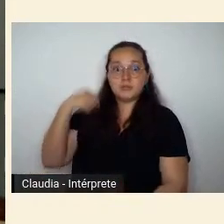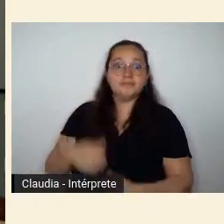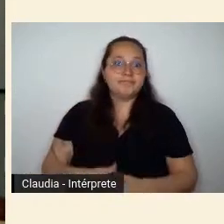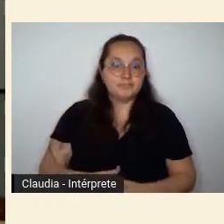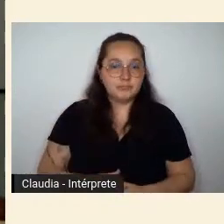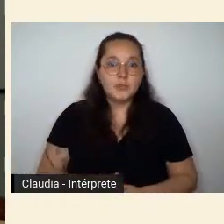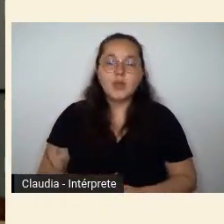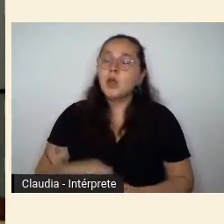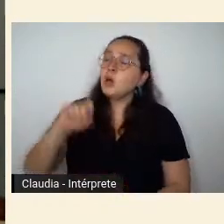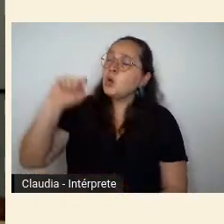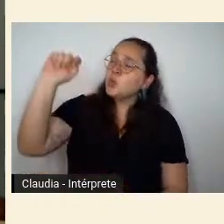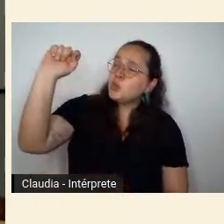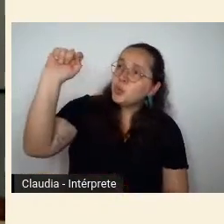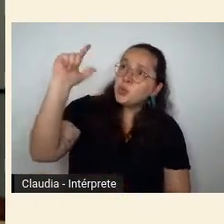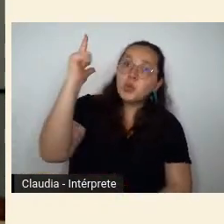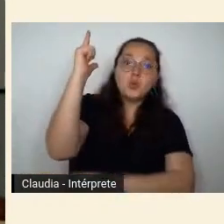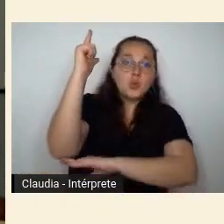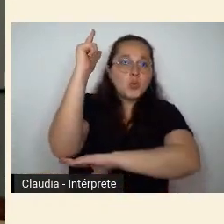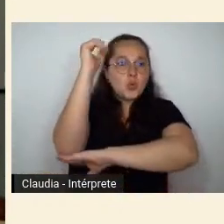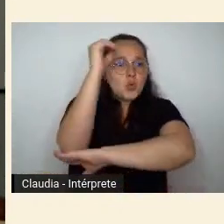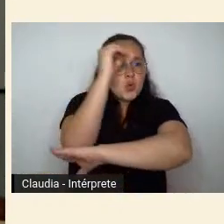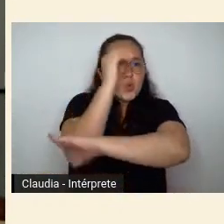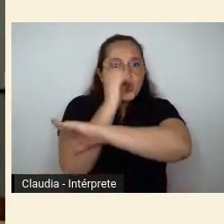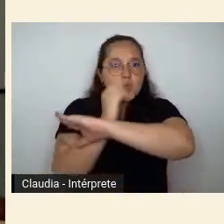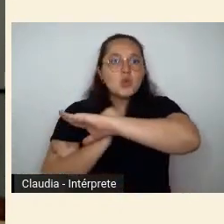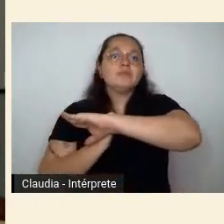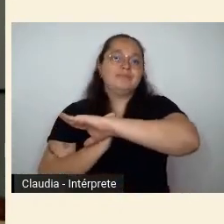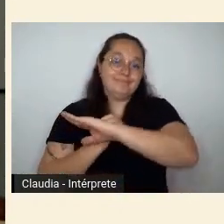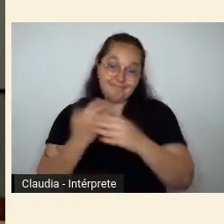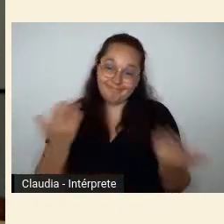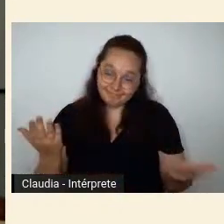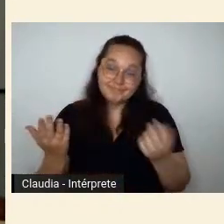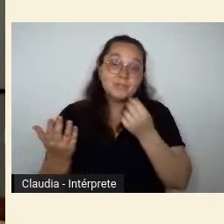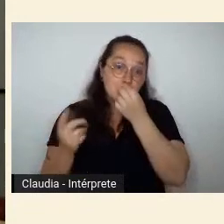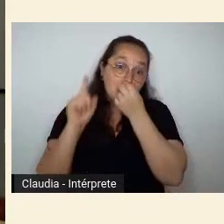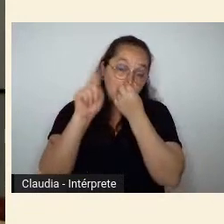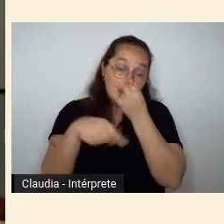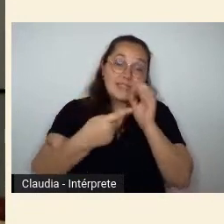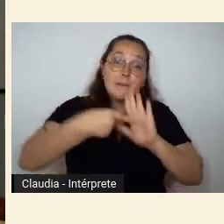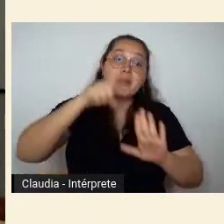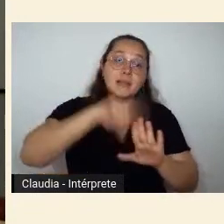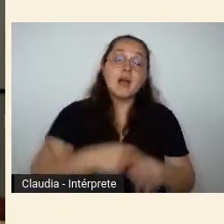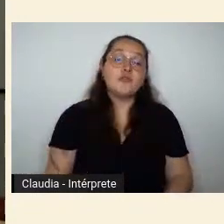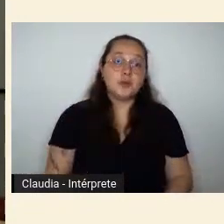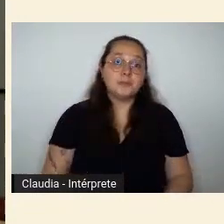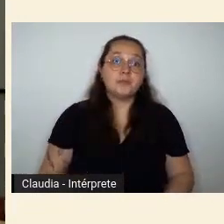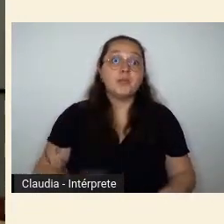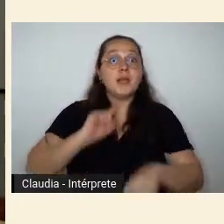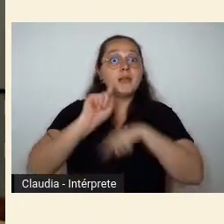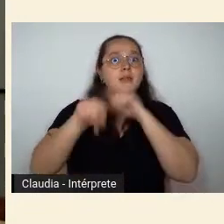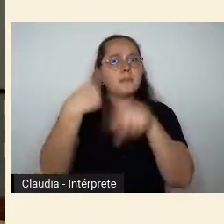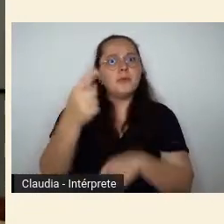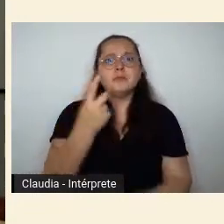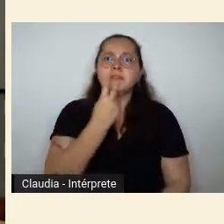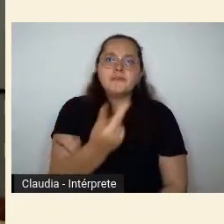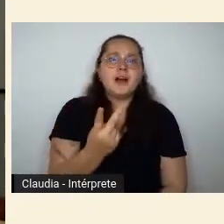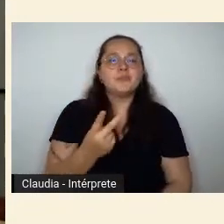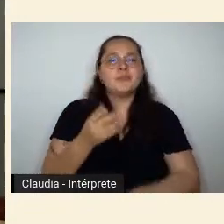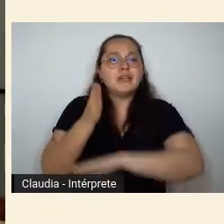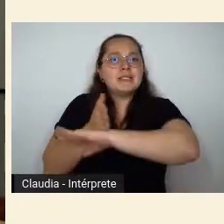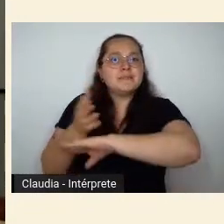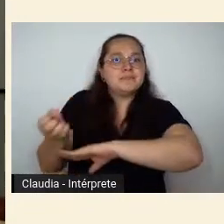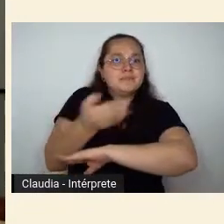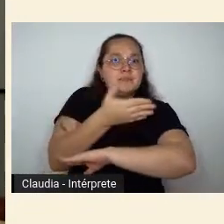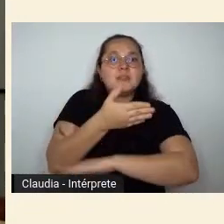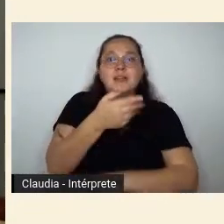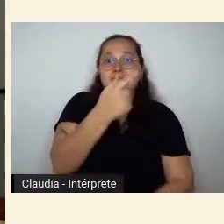a semana de arte moderna se torna arquivo morto etapa superada ao remetê-lo à história esses novos escritores da década